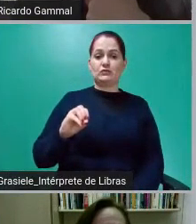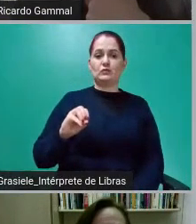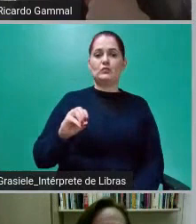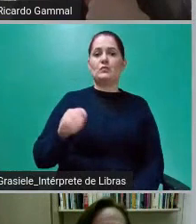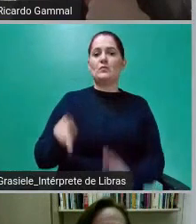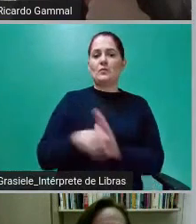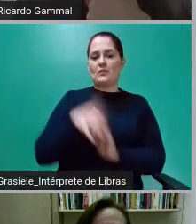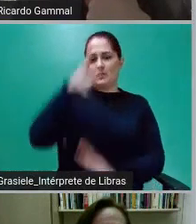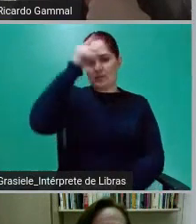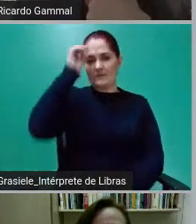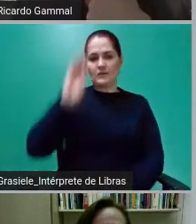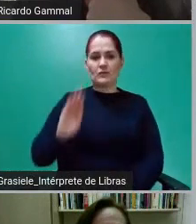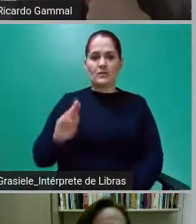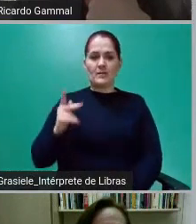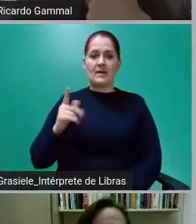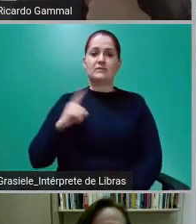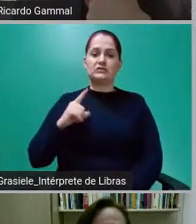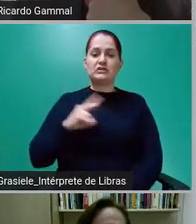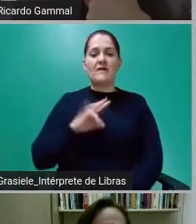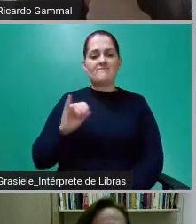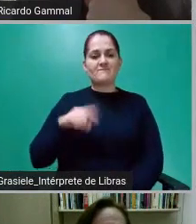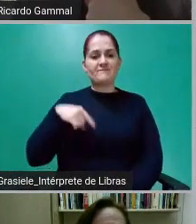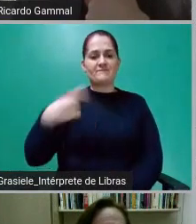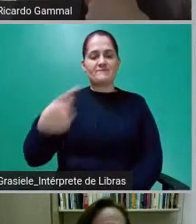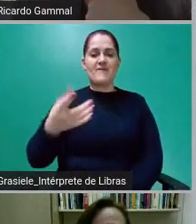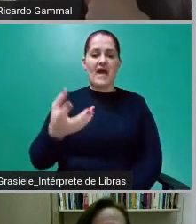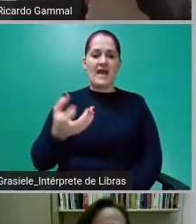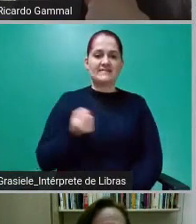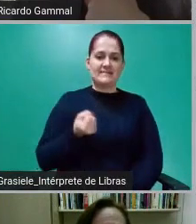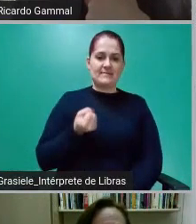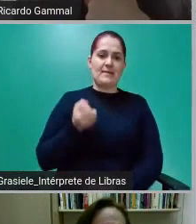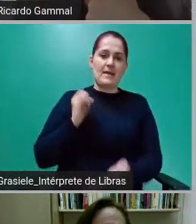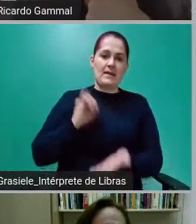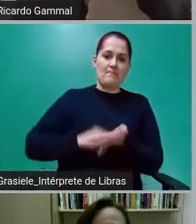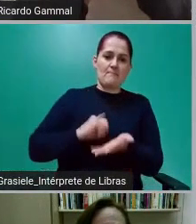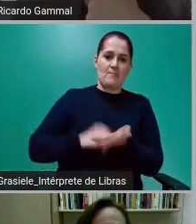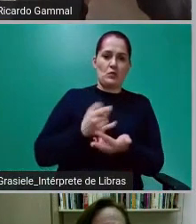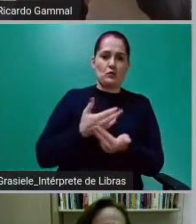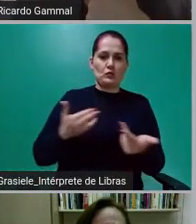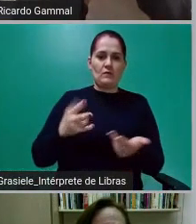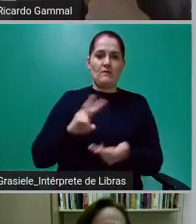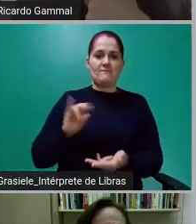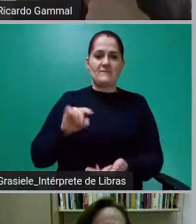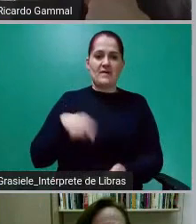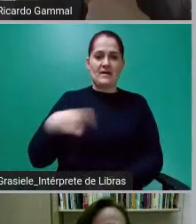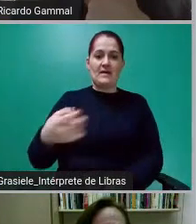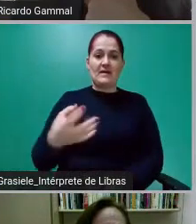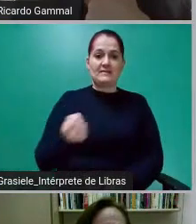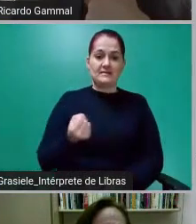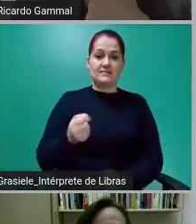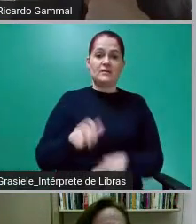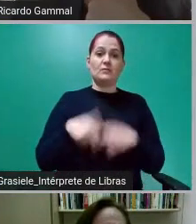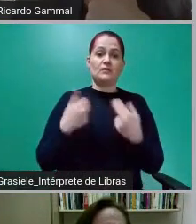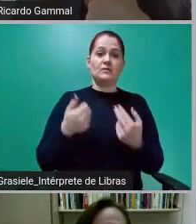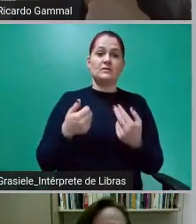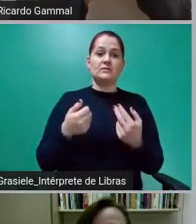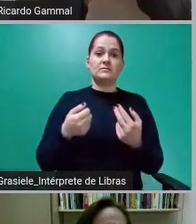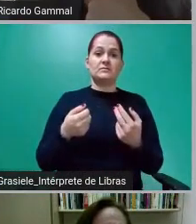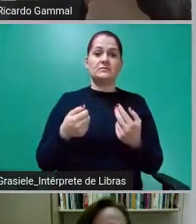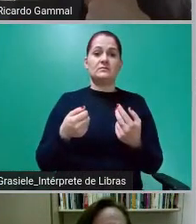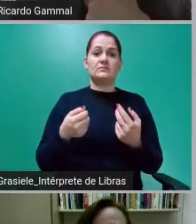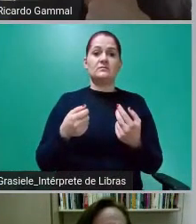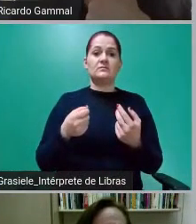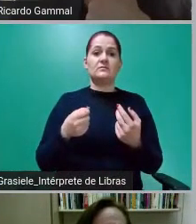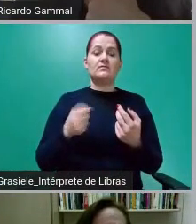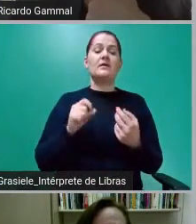Os títulos a serem vendidos aos investidores eram as debêntures sênior.